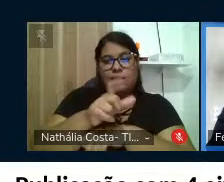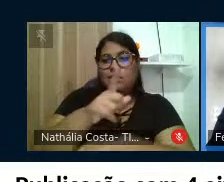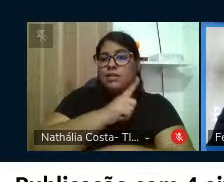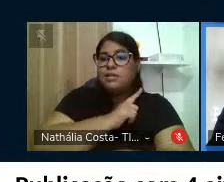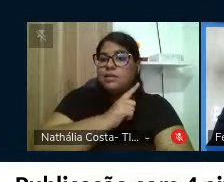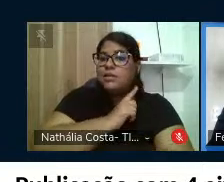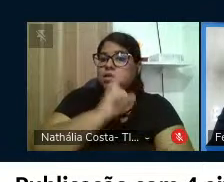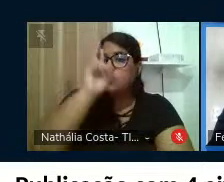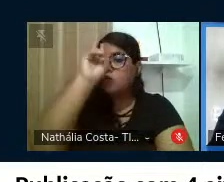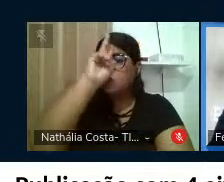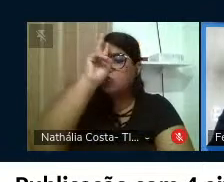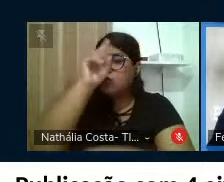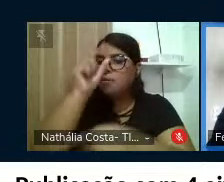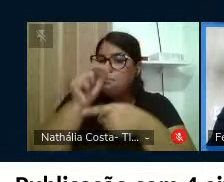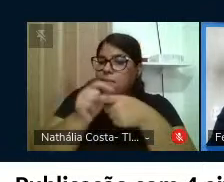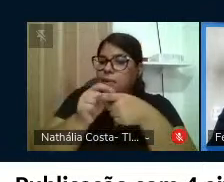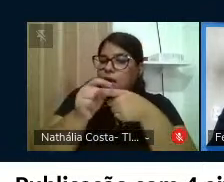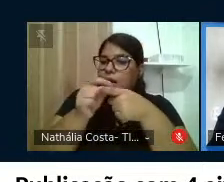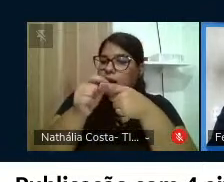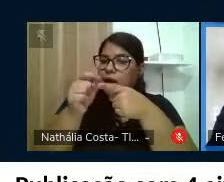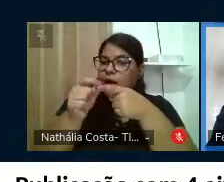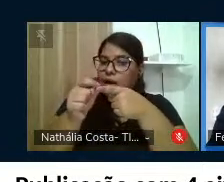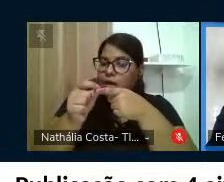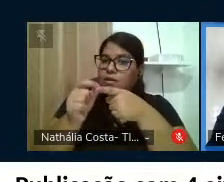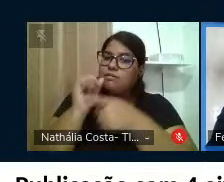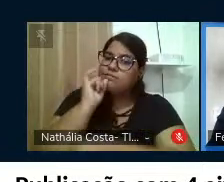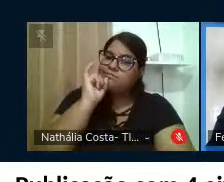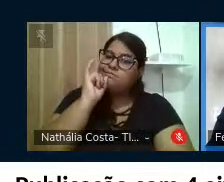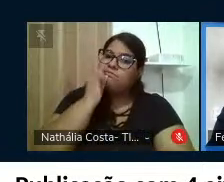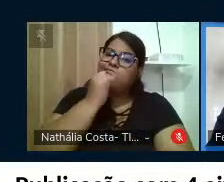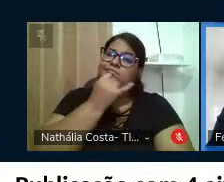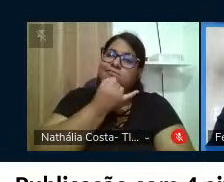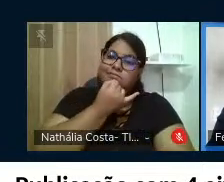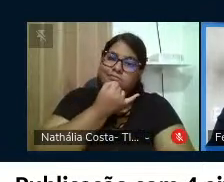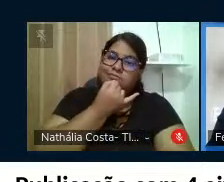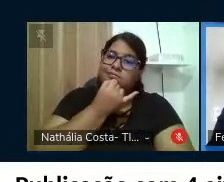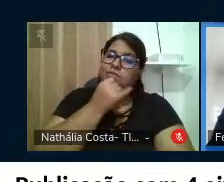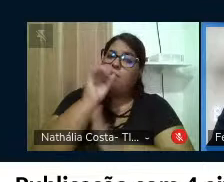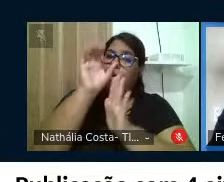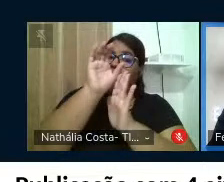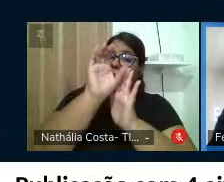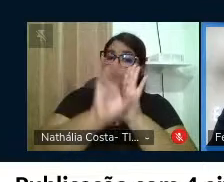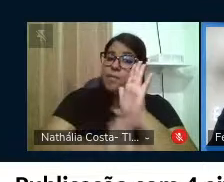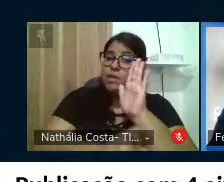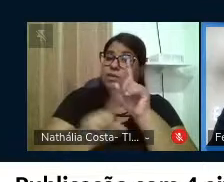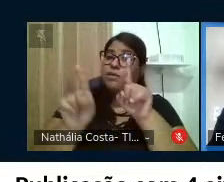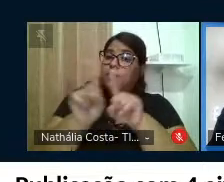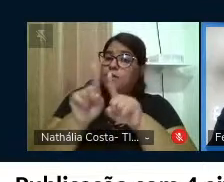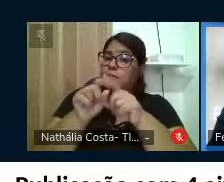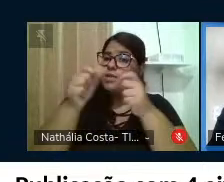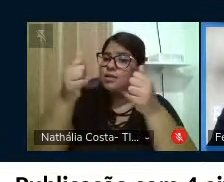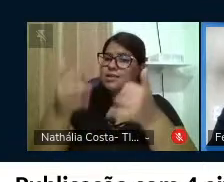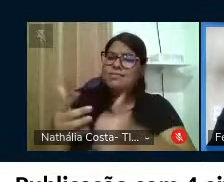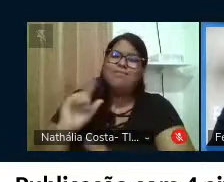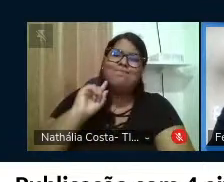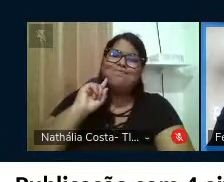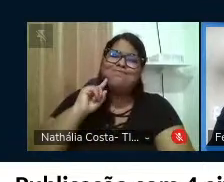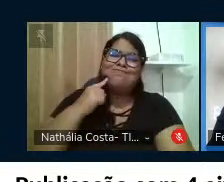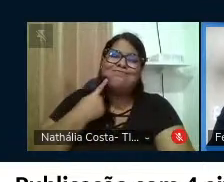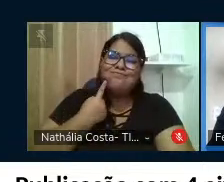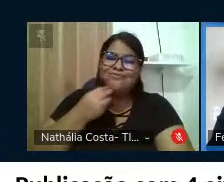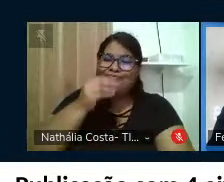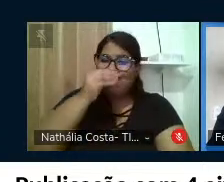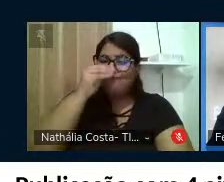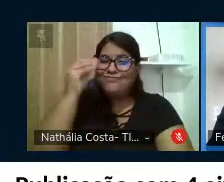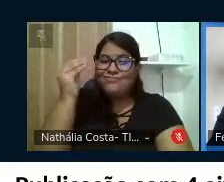histórias dos bairros, né, e infelizmente o capítulo também nota a poluição, o descaso,